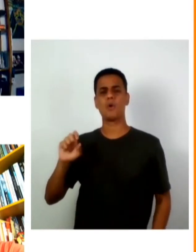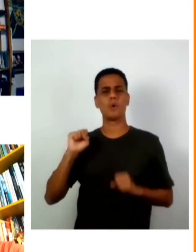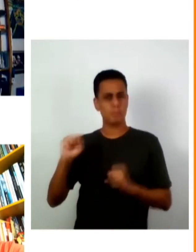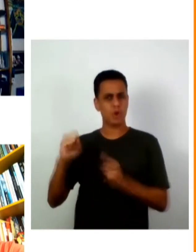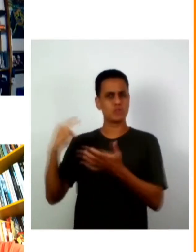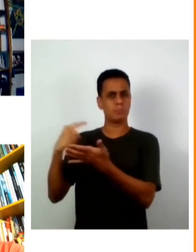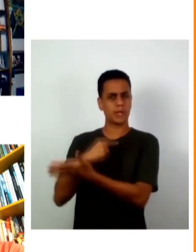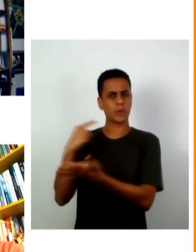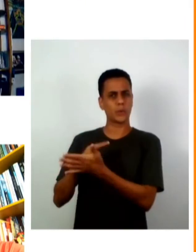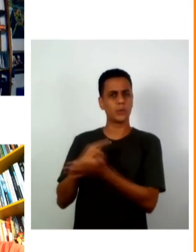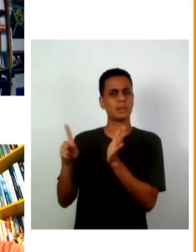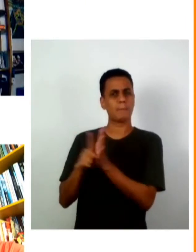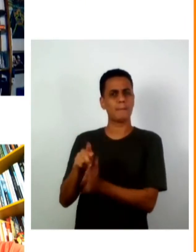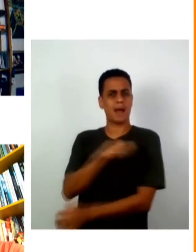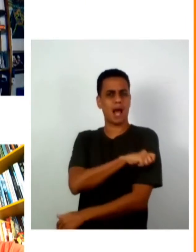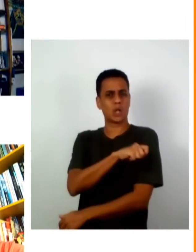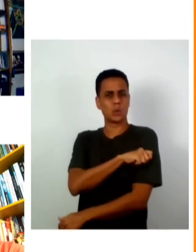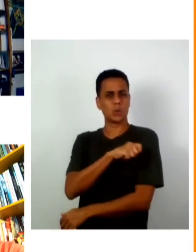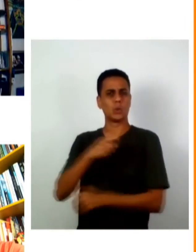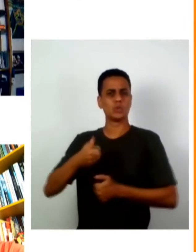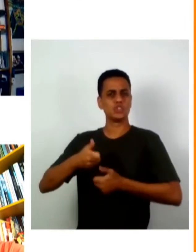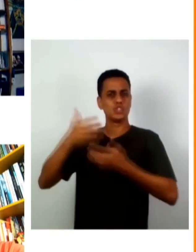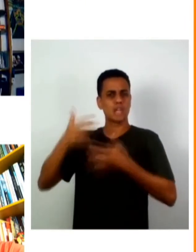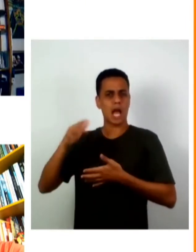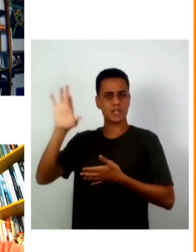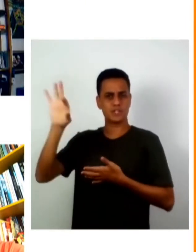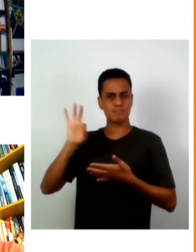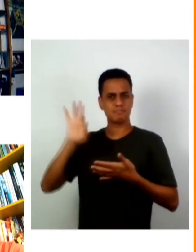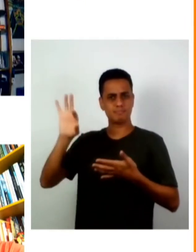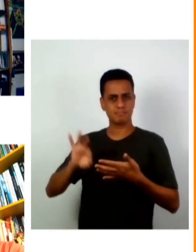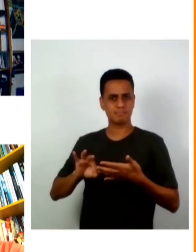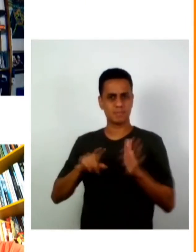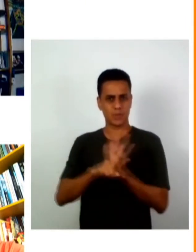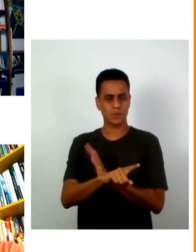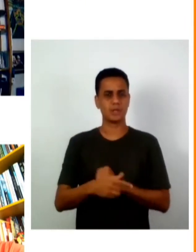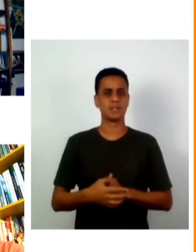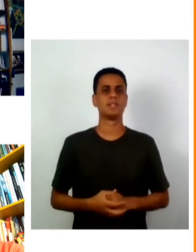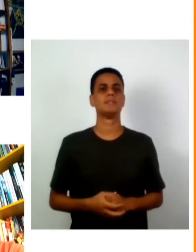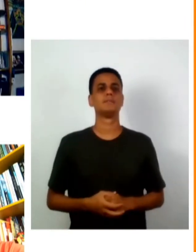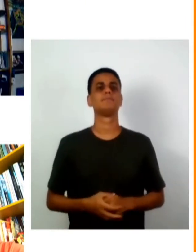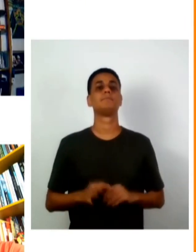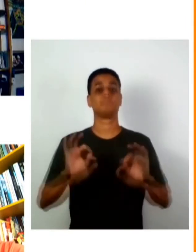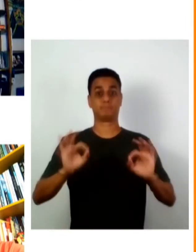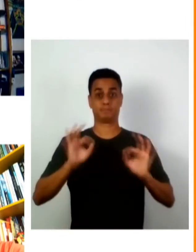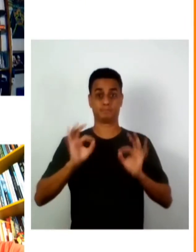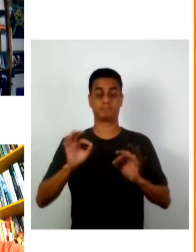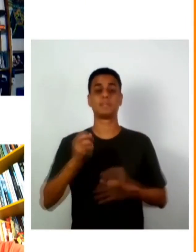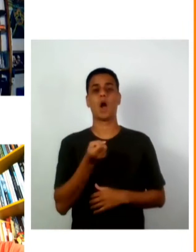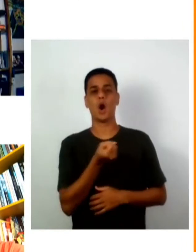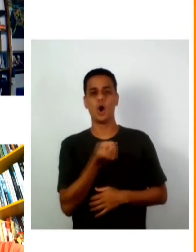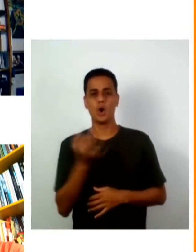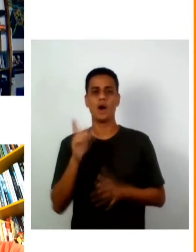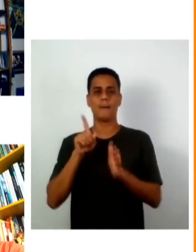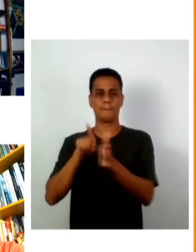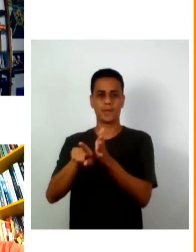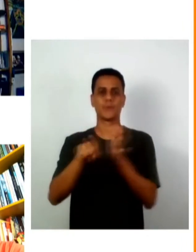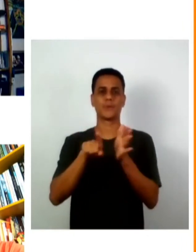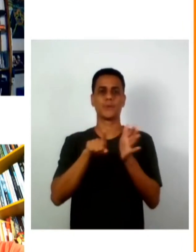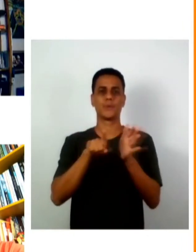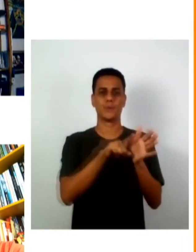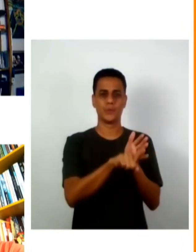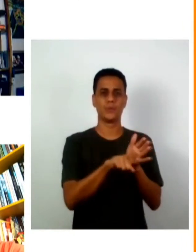alunos no chat está bem professor vou encaminhar algumas perguntas por aqui que chegaram